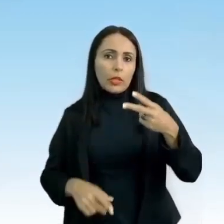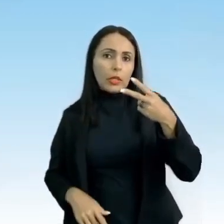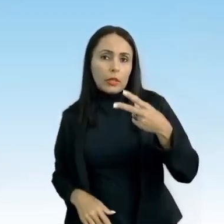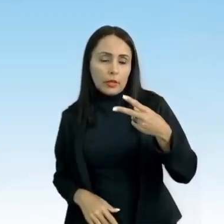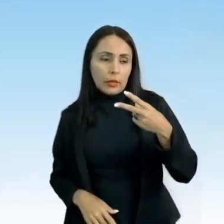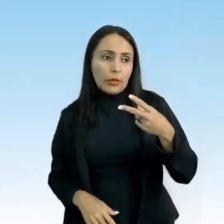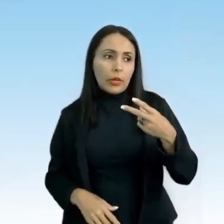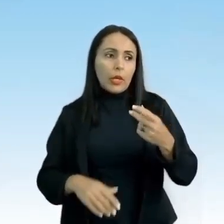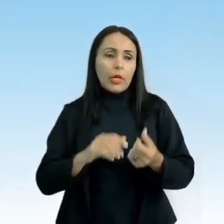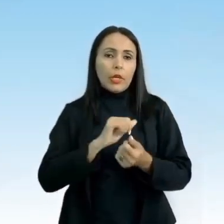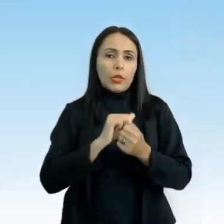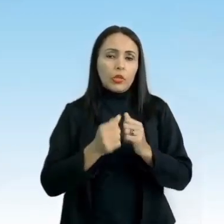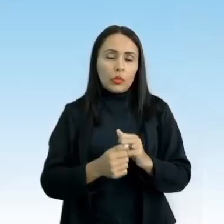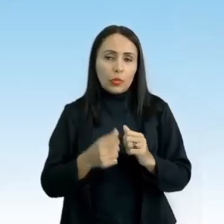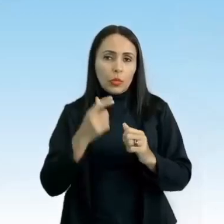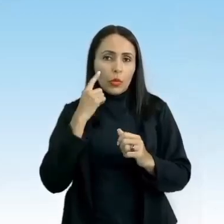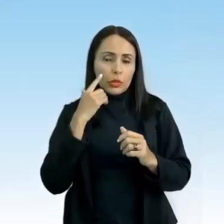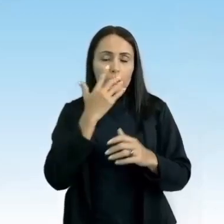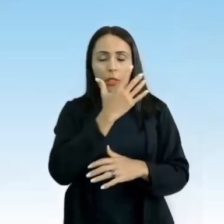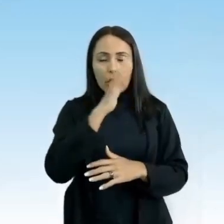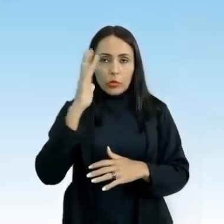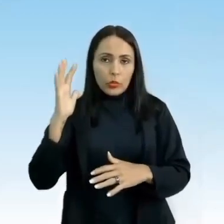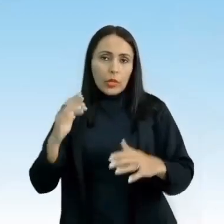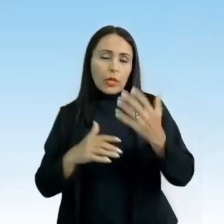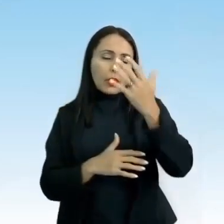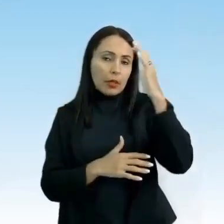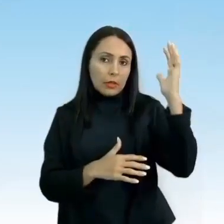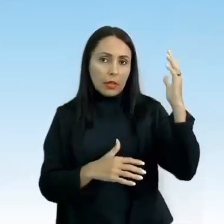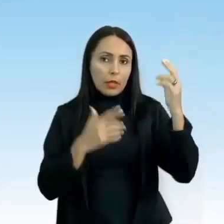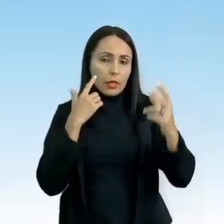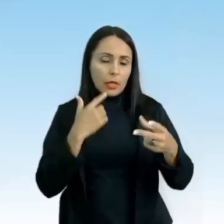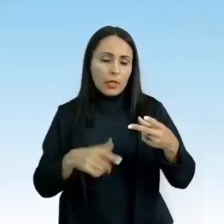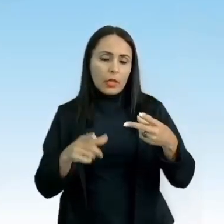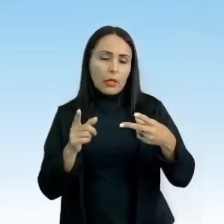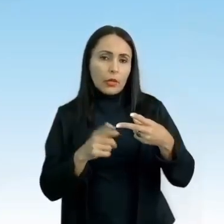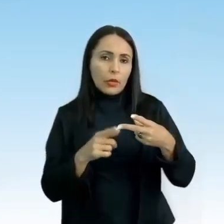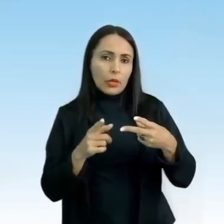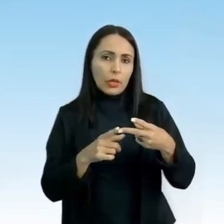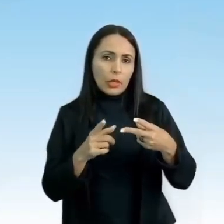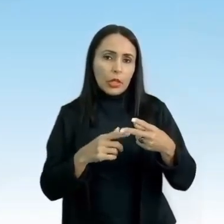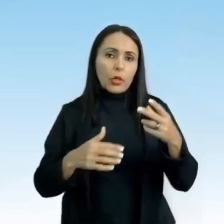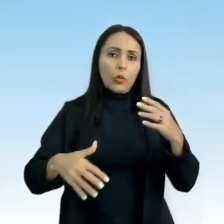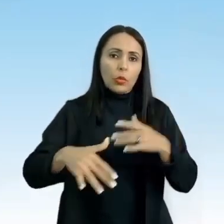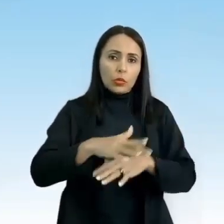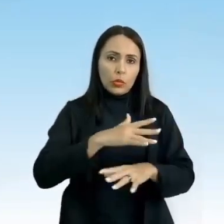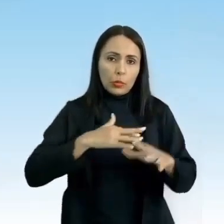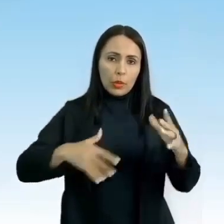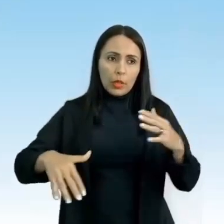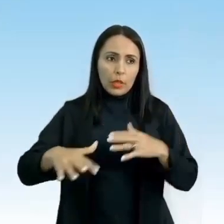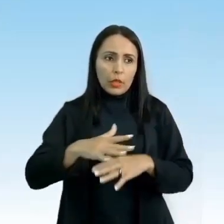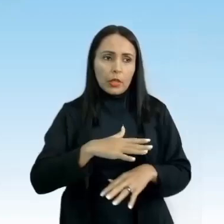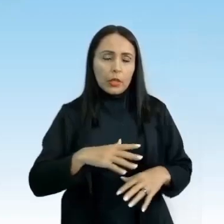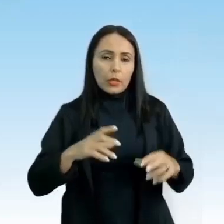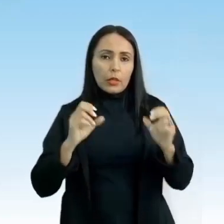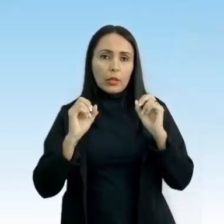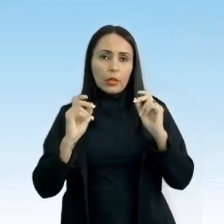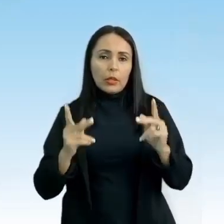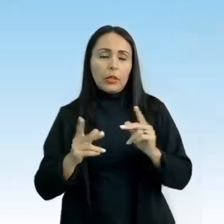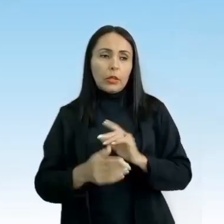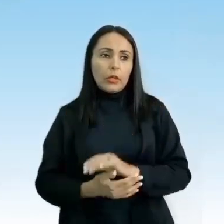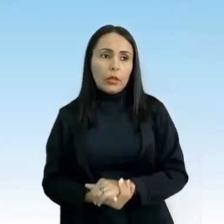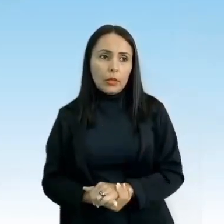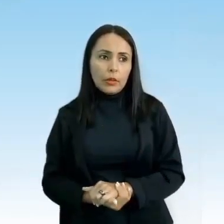Esportes de aventura na natureza e esportes radicais urbanos, ok? E vamos